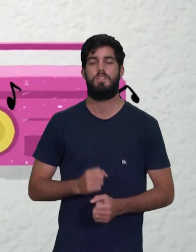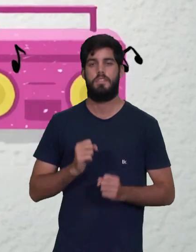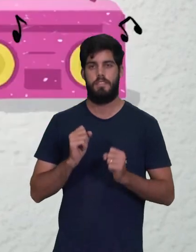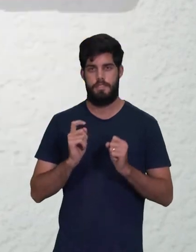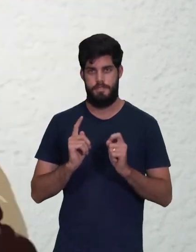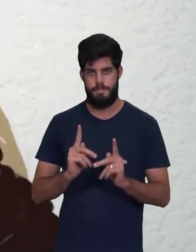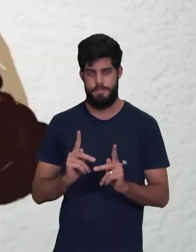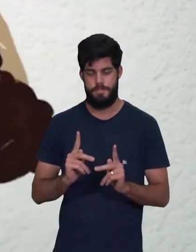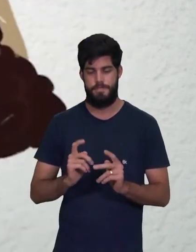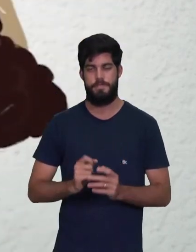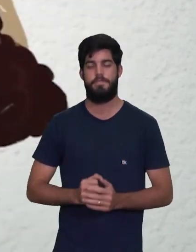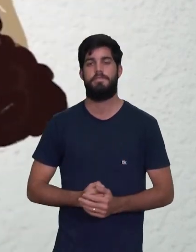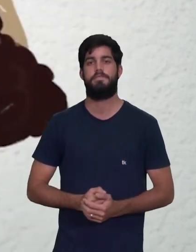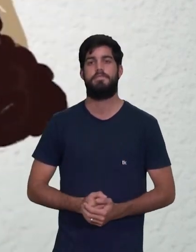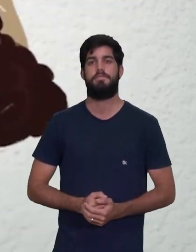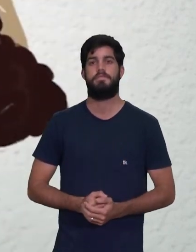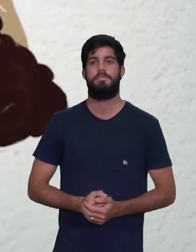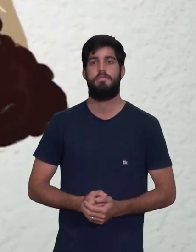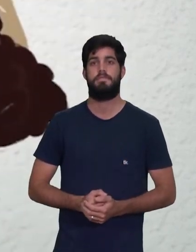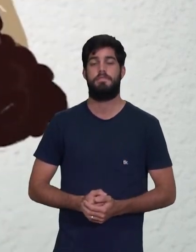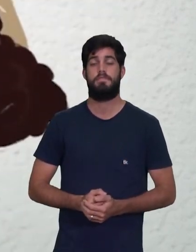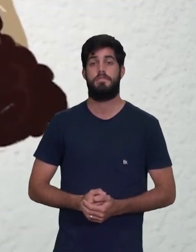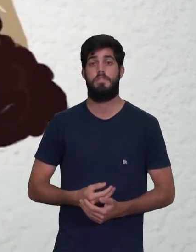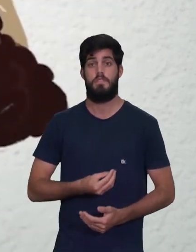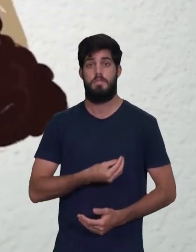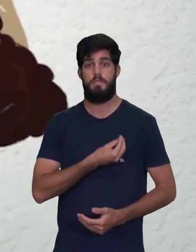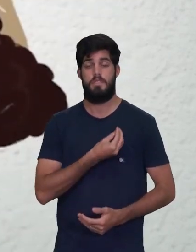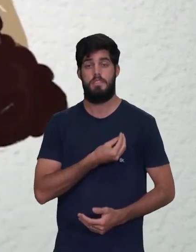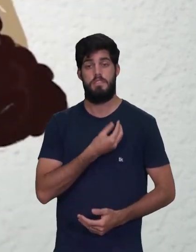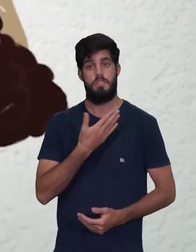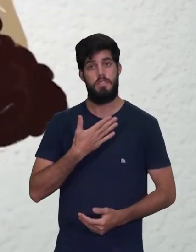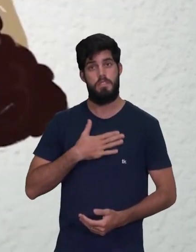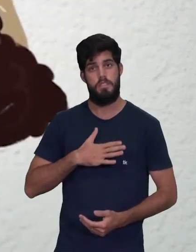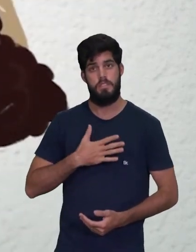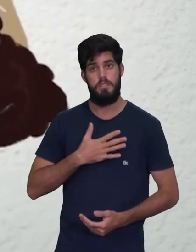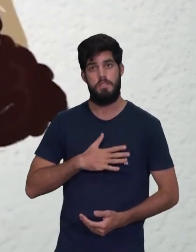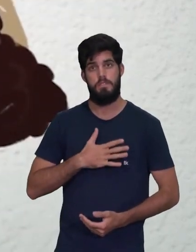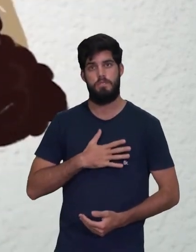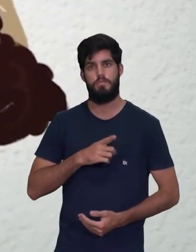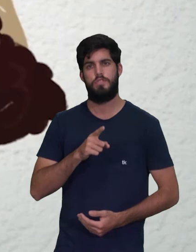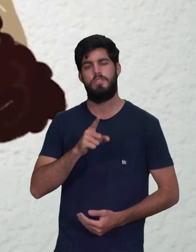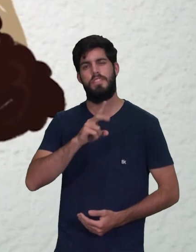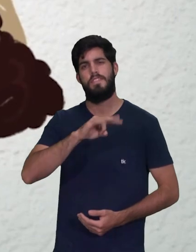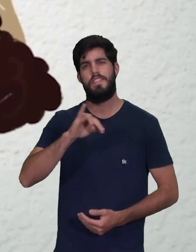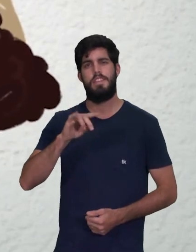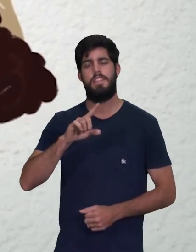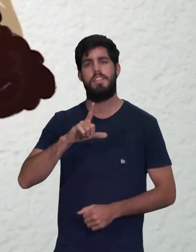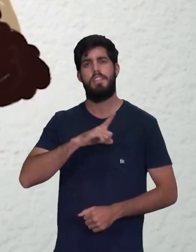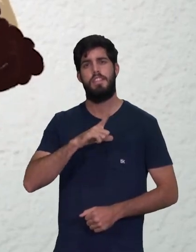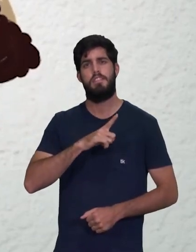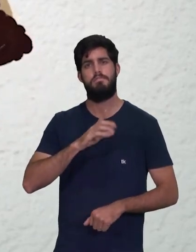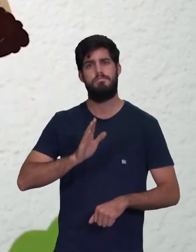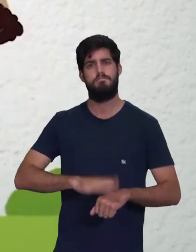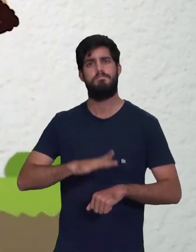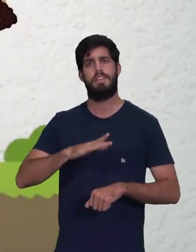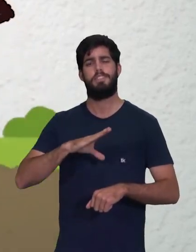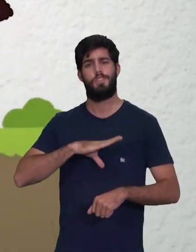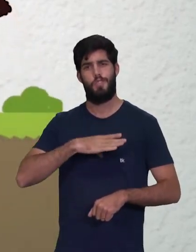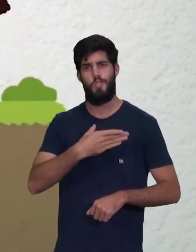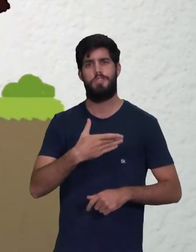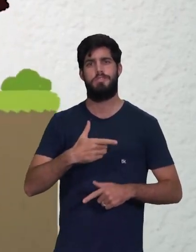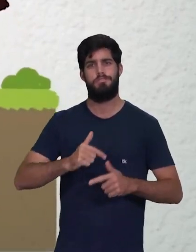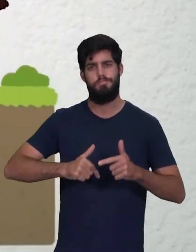Pronto. Com a presença e calma, você terá mais disposição